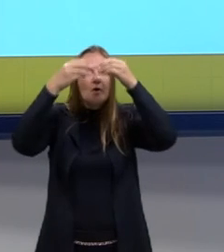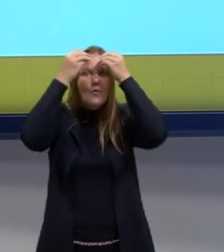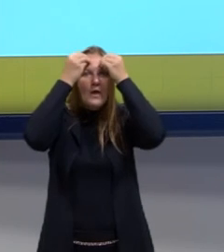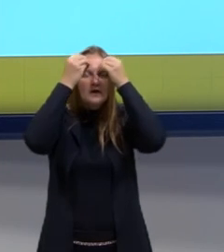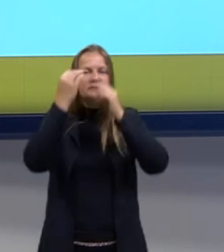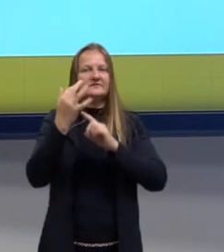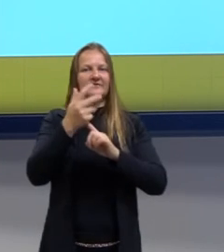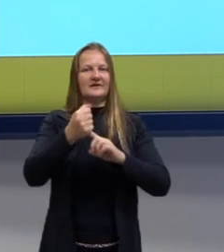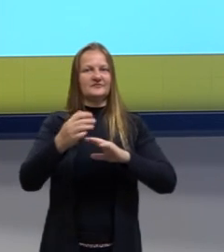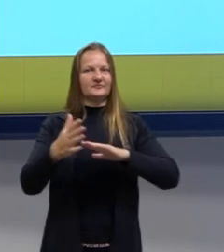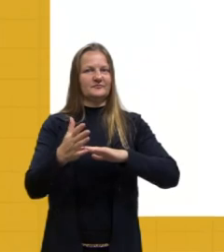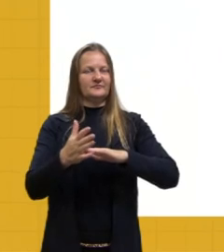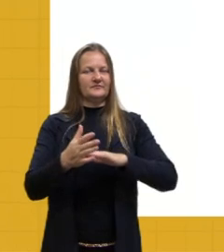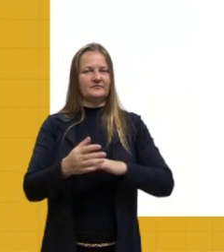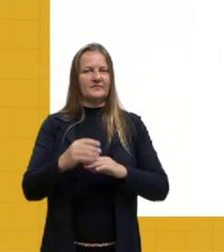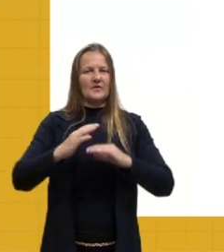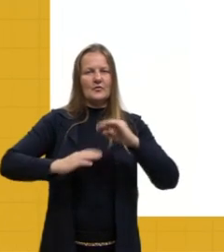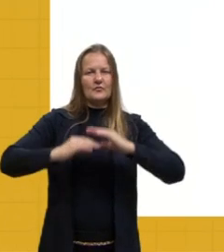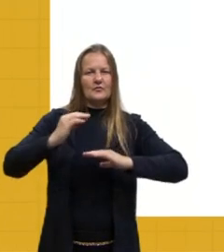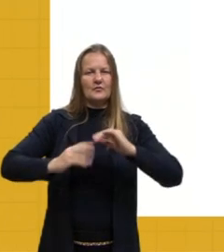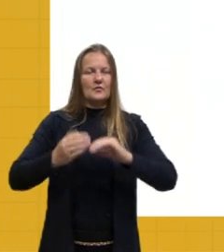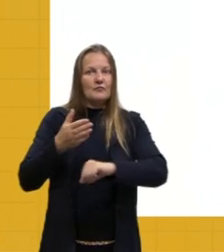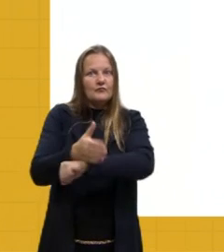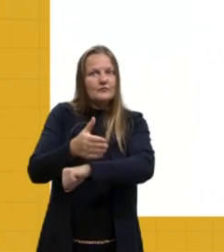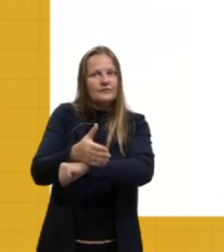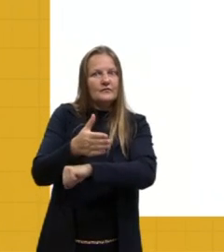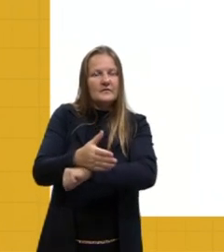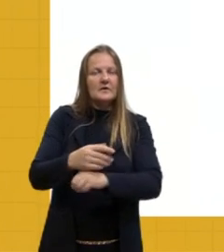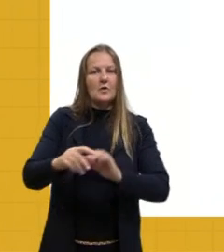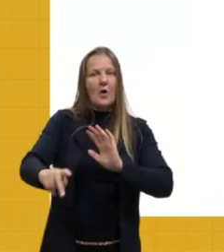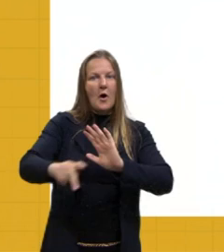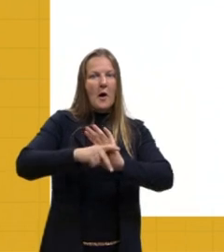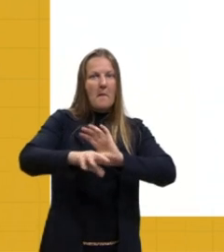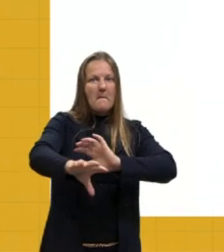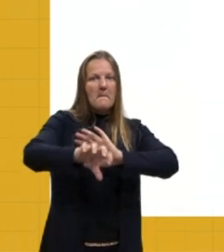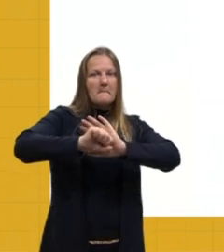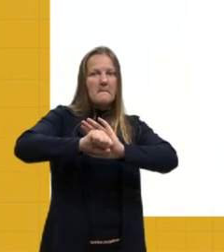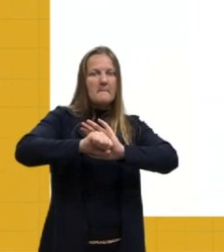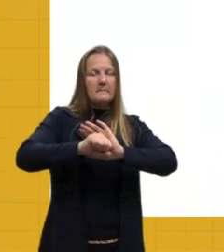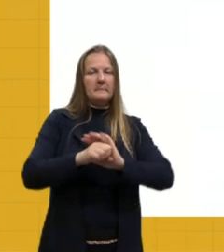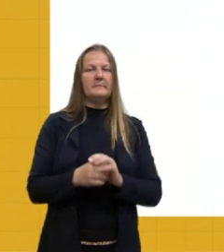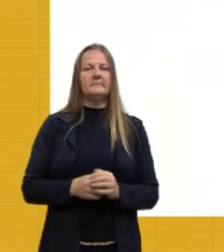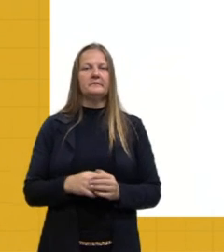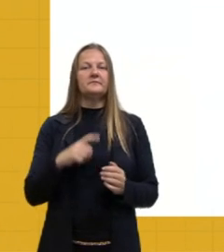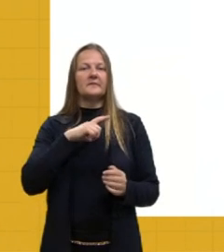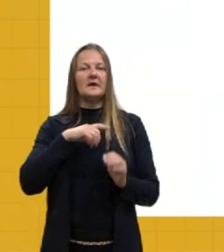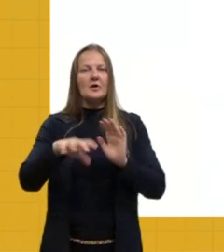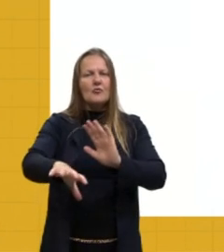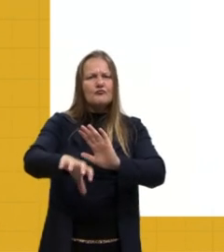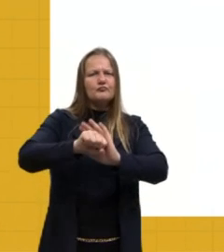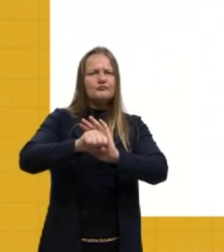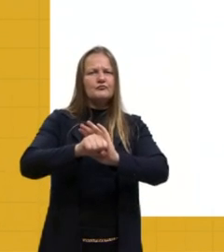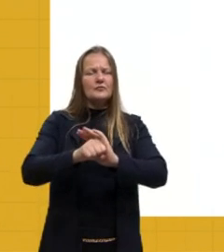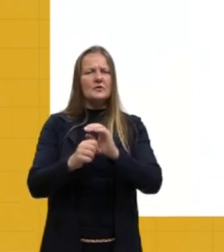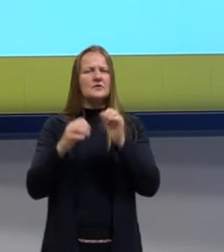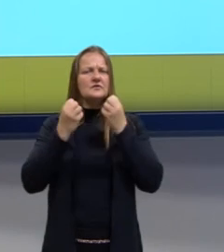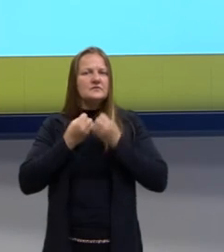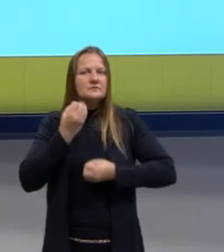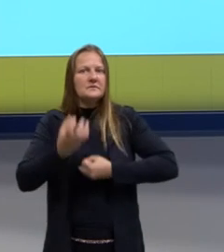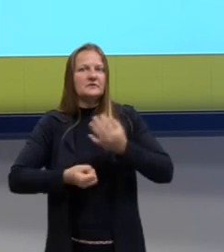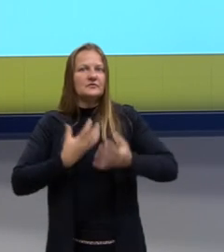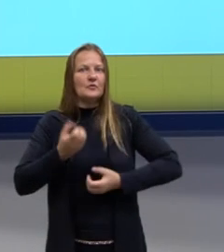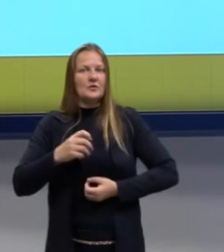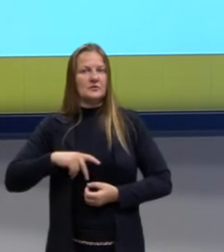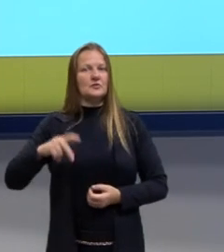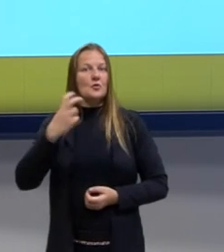contemporânea. Instalação, intervenção, apropriação. Nós temos a apropriação das expressões da